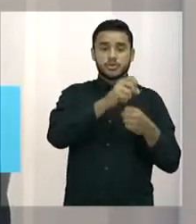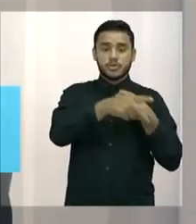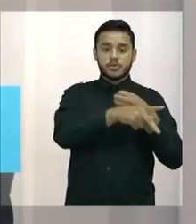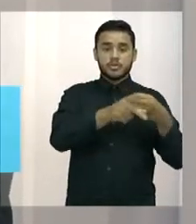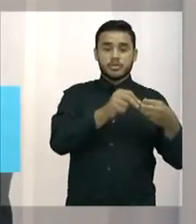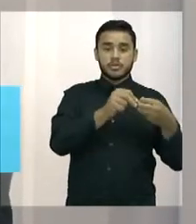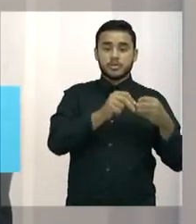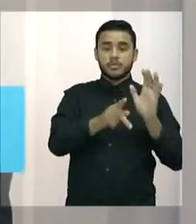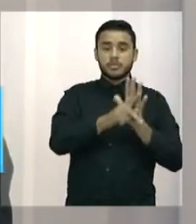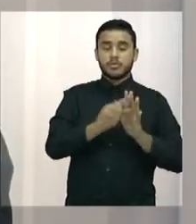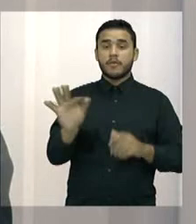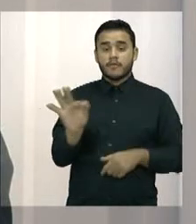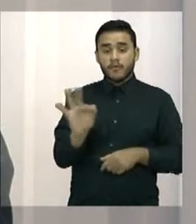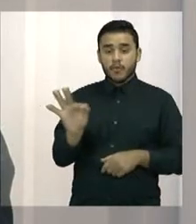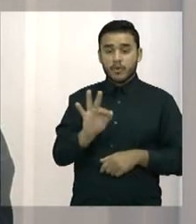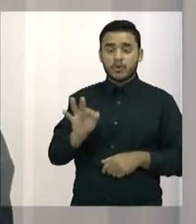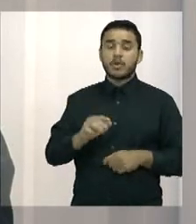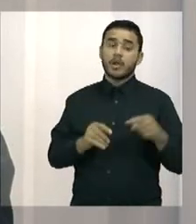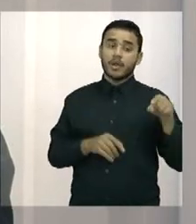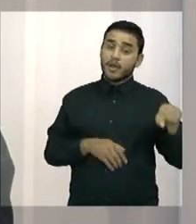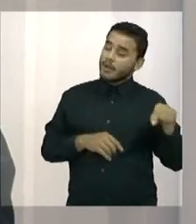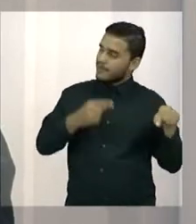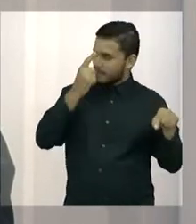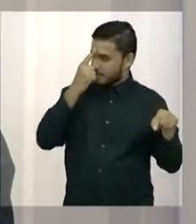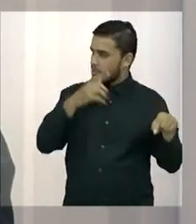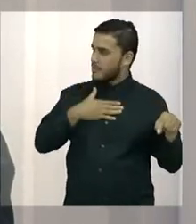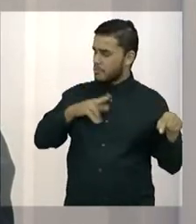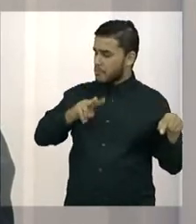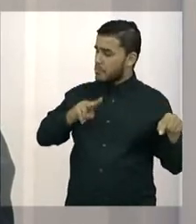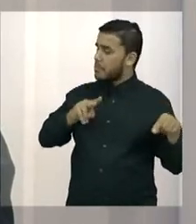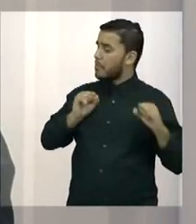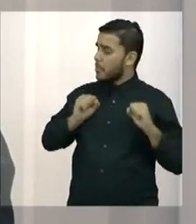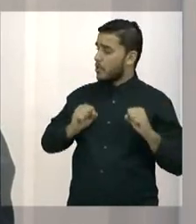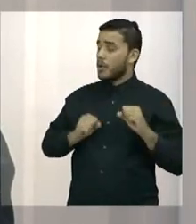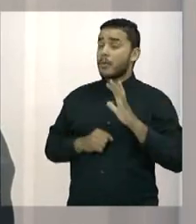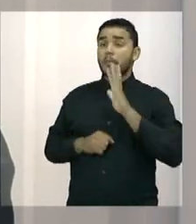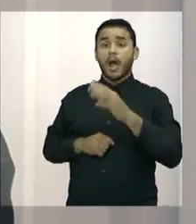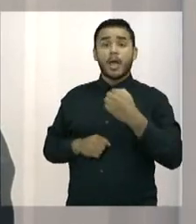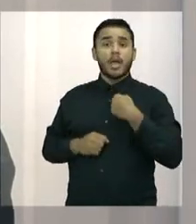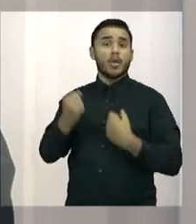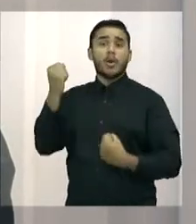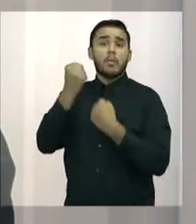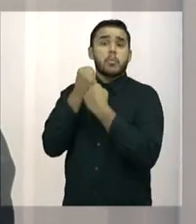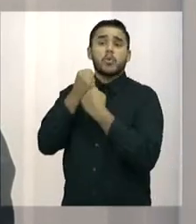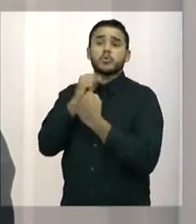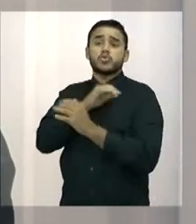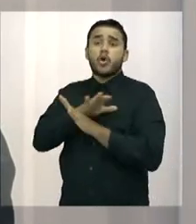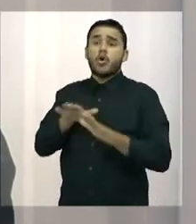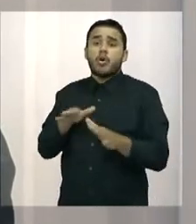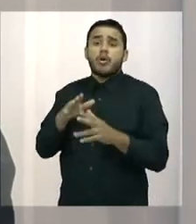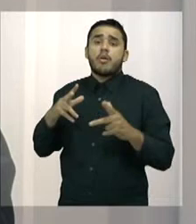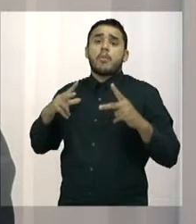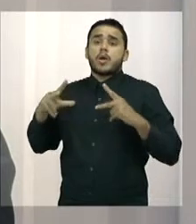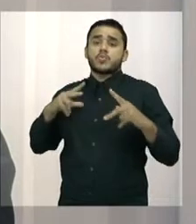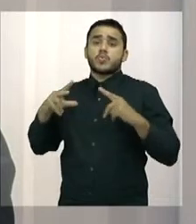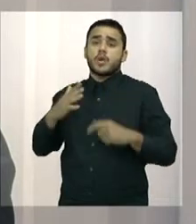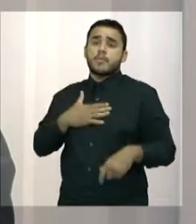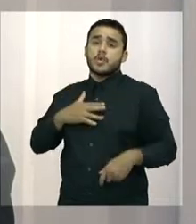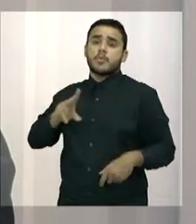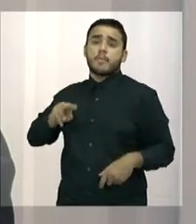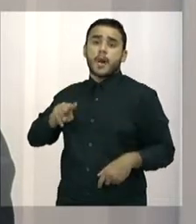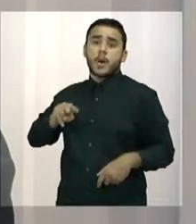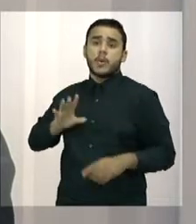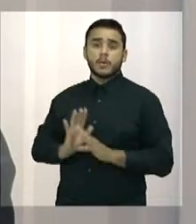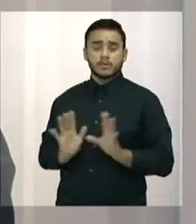a ele mesmo. Porque, como você sabe, essa casa é uma casa muito difícil de se administrar.